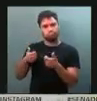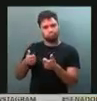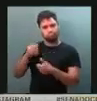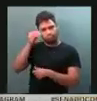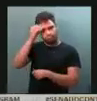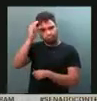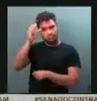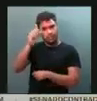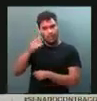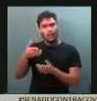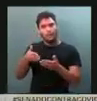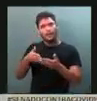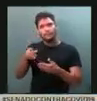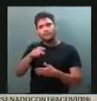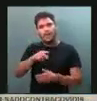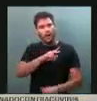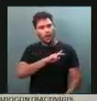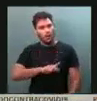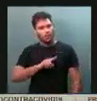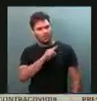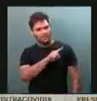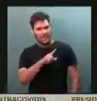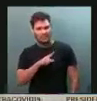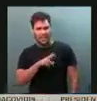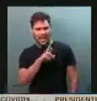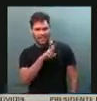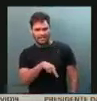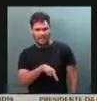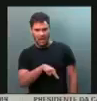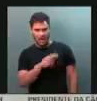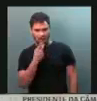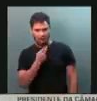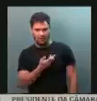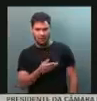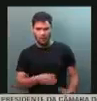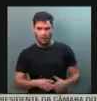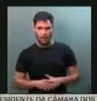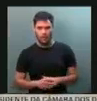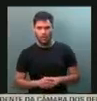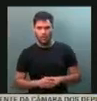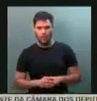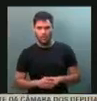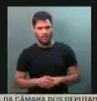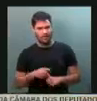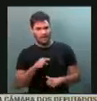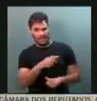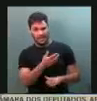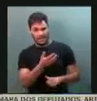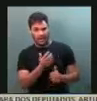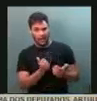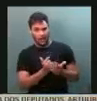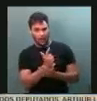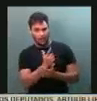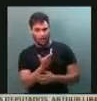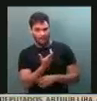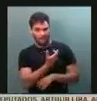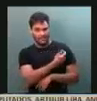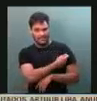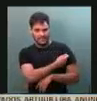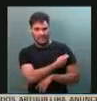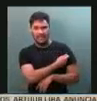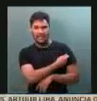alguém me responda. O presidente tem razão no que ele falou? Que ele quer comprar vacina,